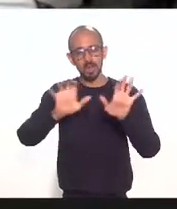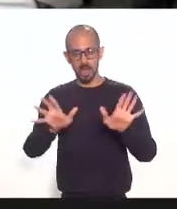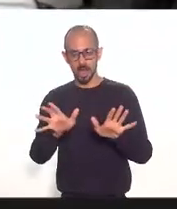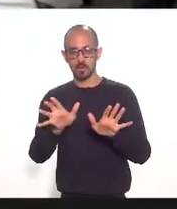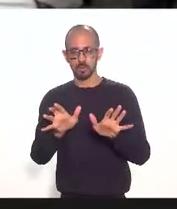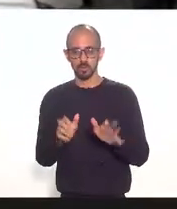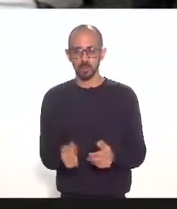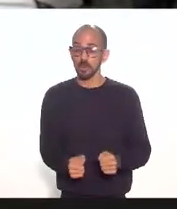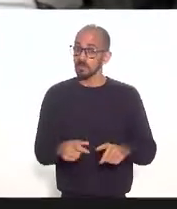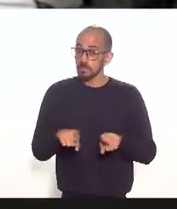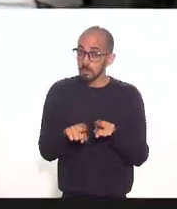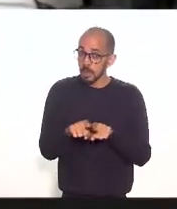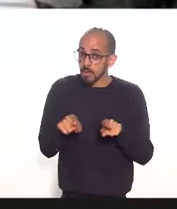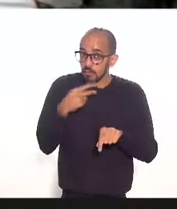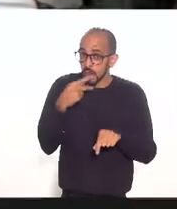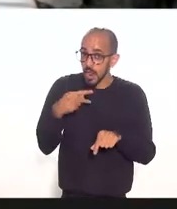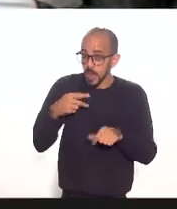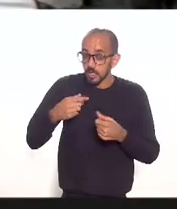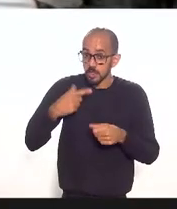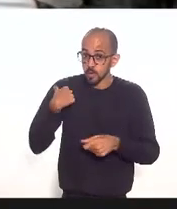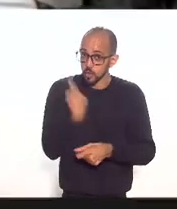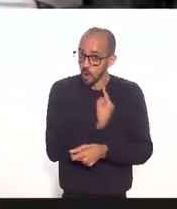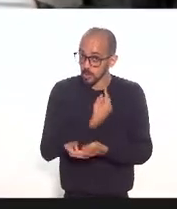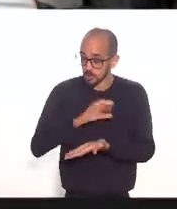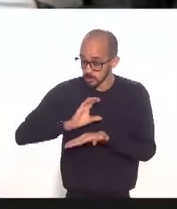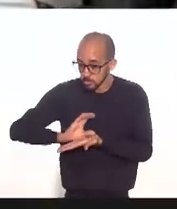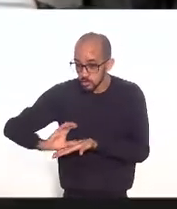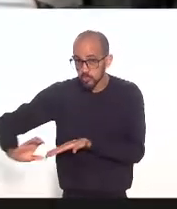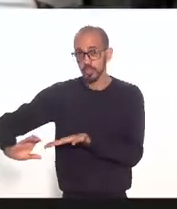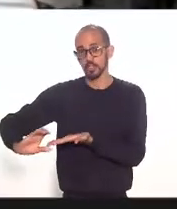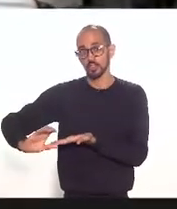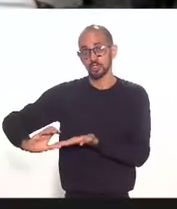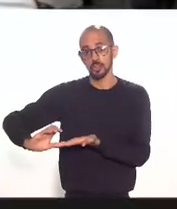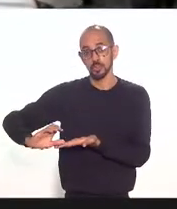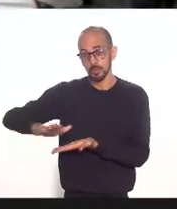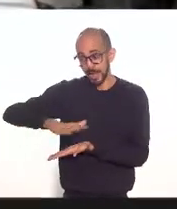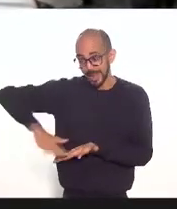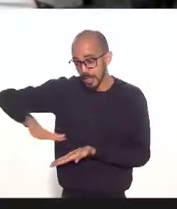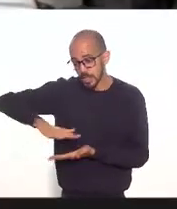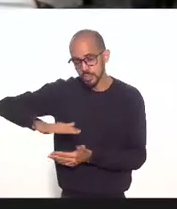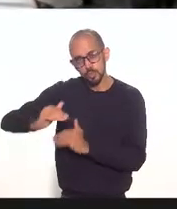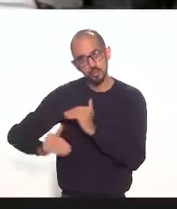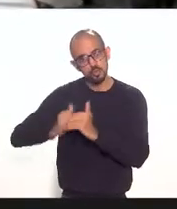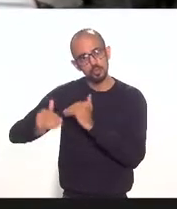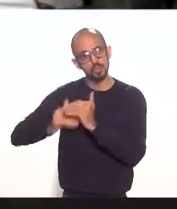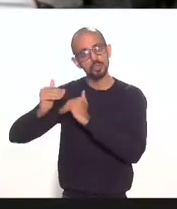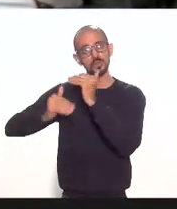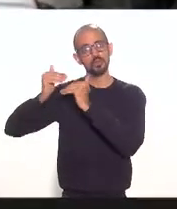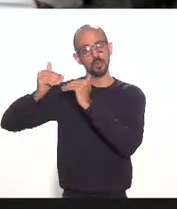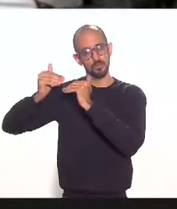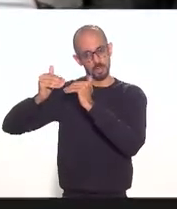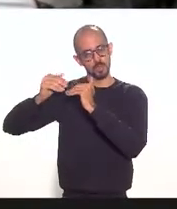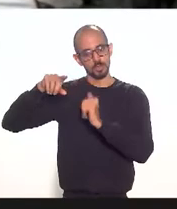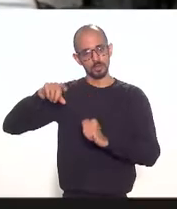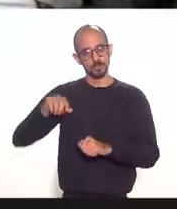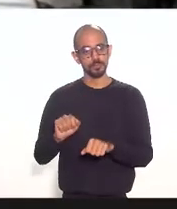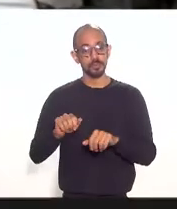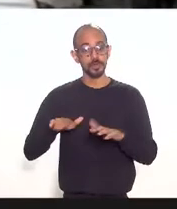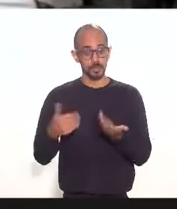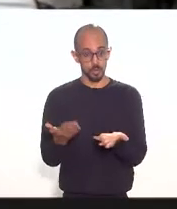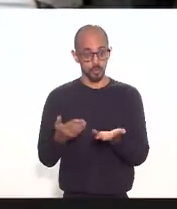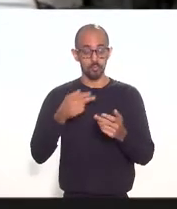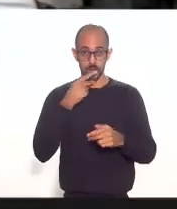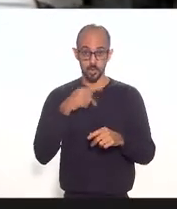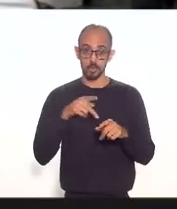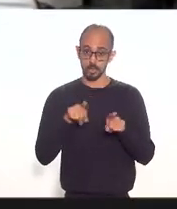e dizer que nós estamos investindo para fazer o crescimento da região e isso como já mencionaram na reunião